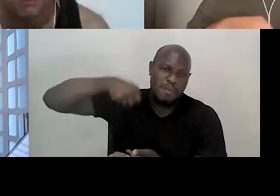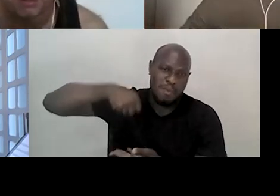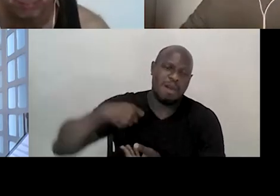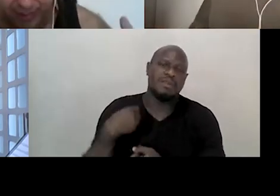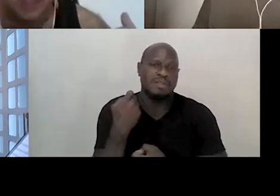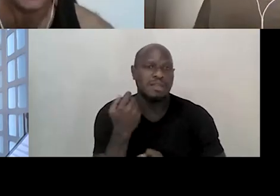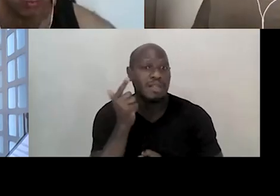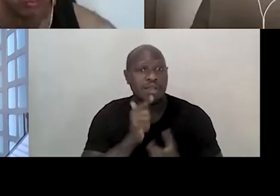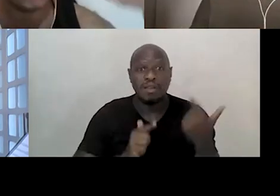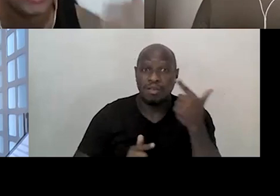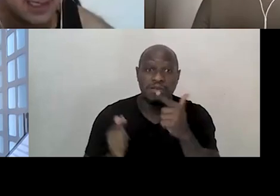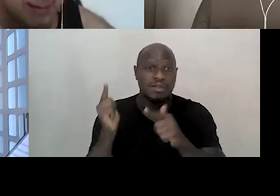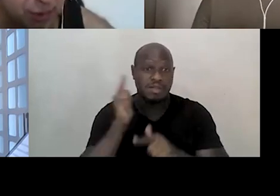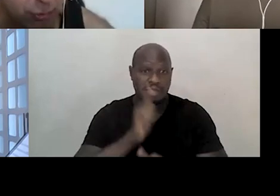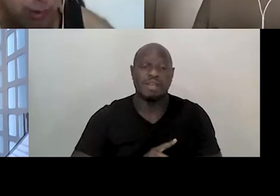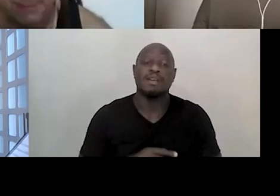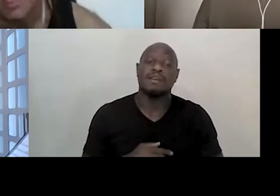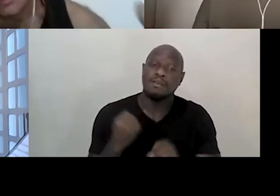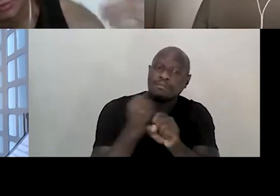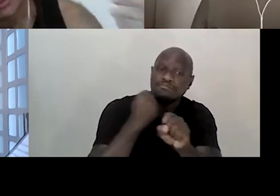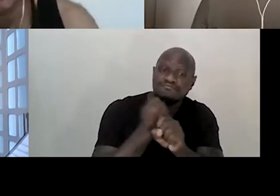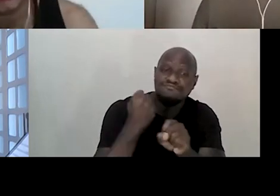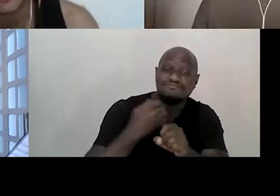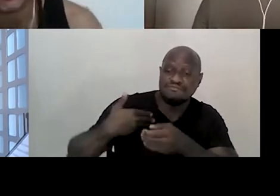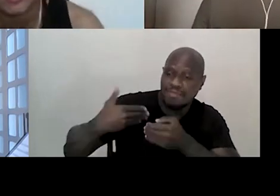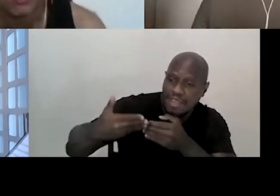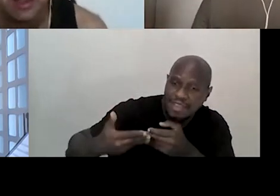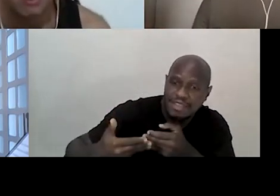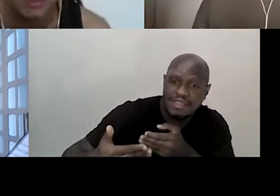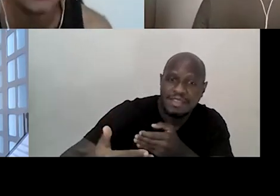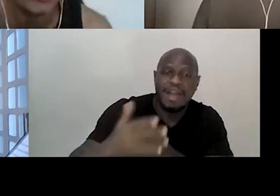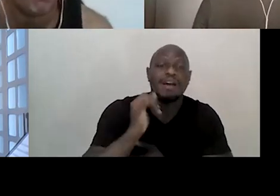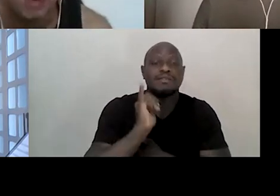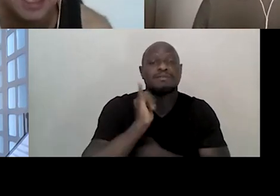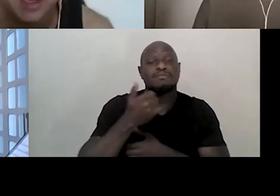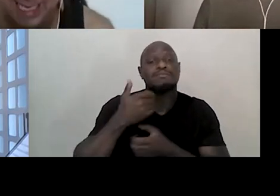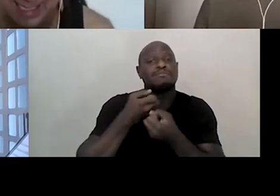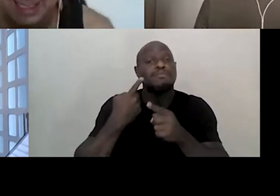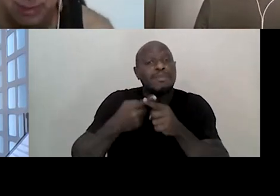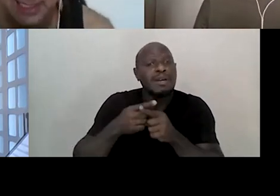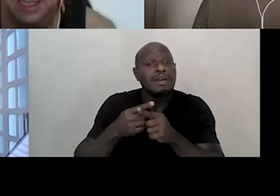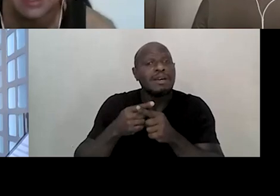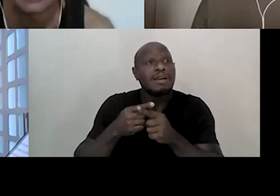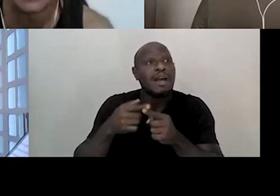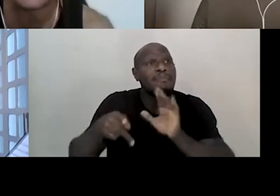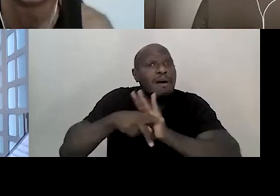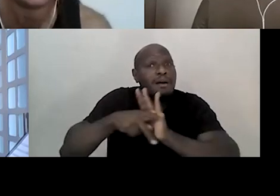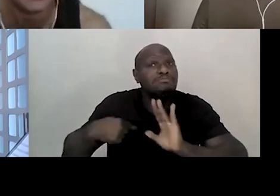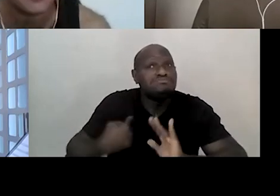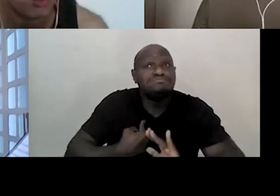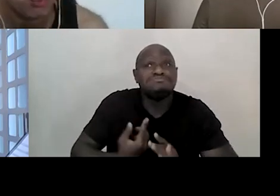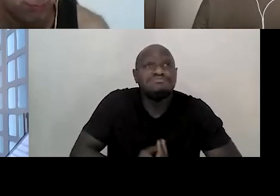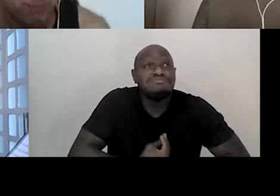tivemos, né, para poder construir essa trajetória. Eu digo tudo isso, porque isso faz realmente muito parte da natureza e da